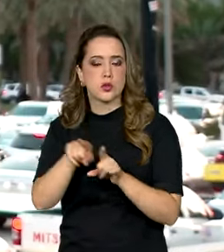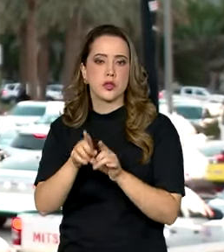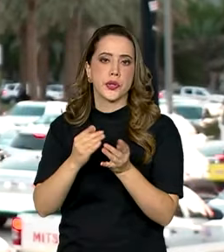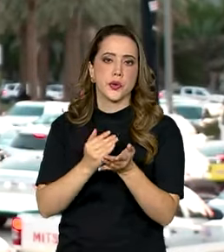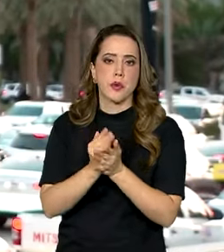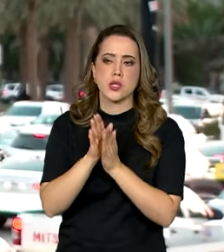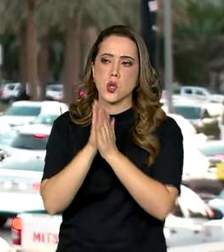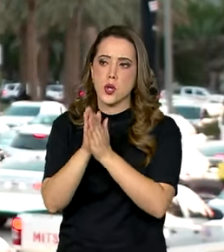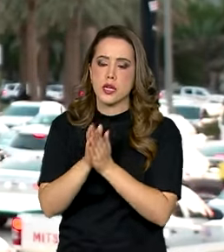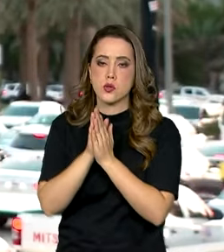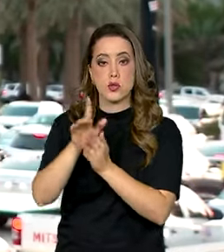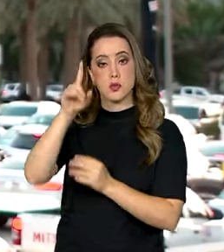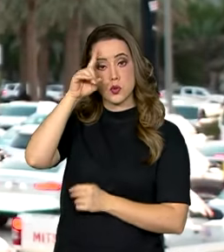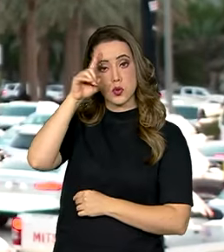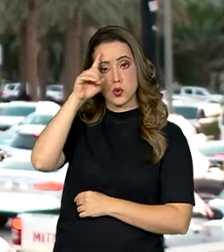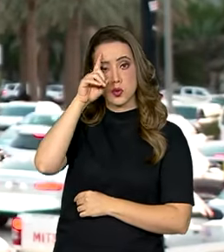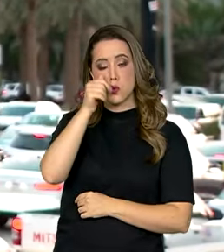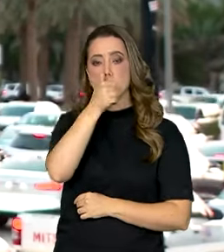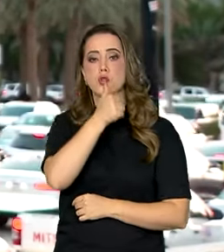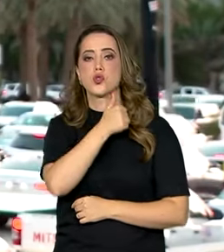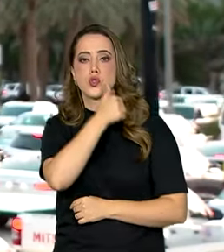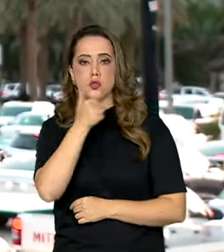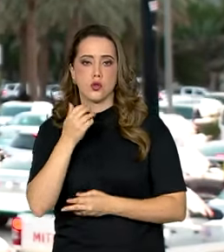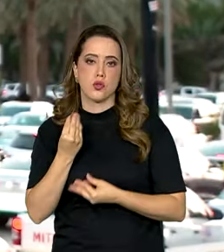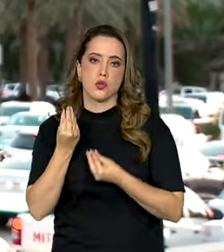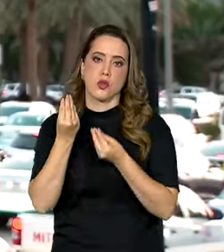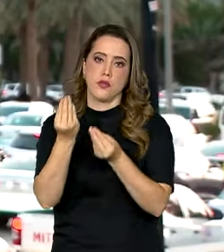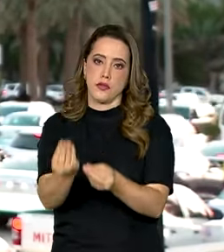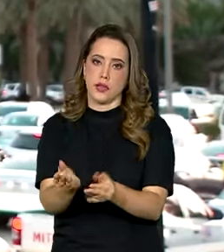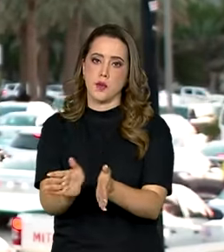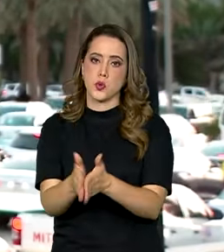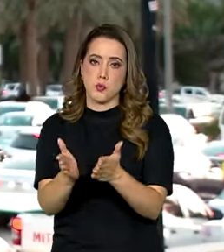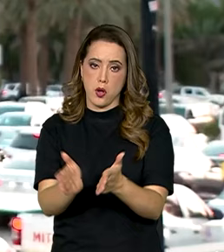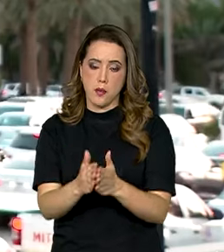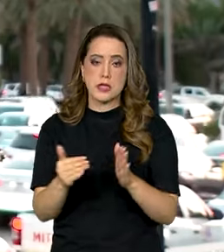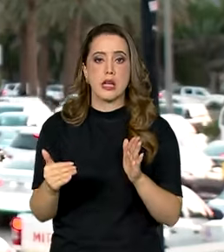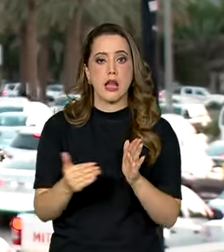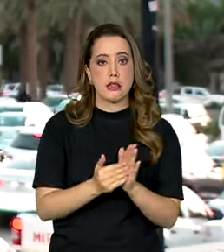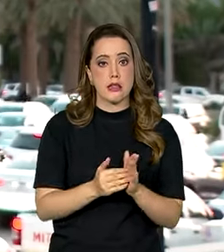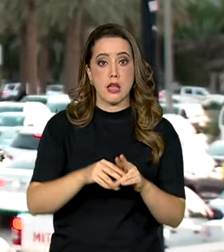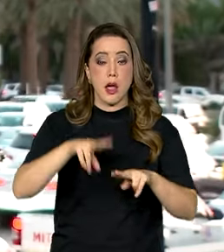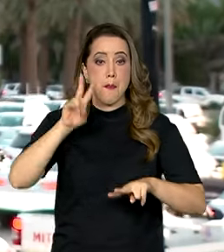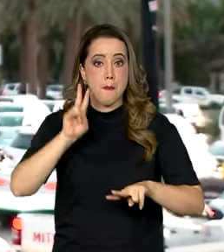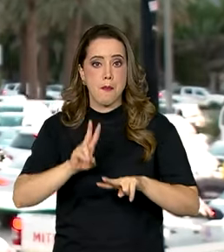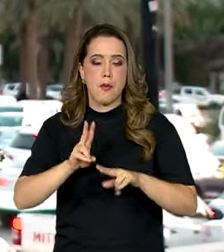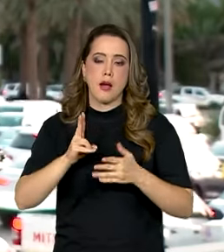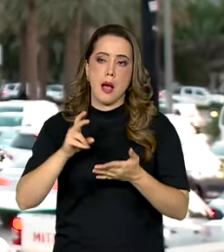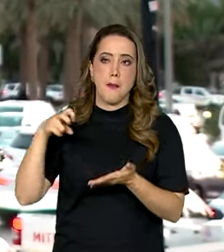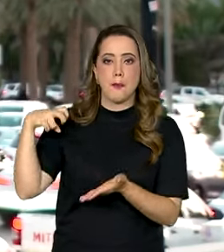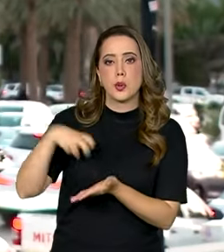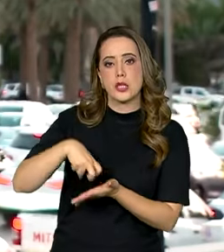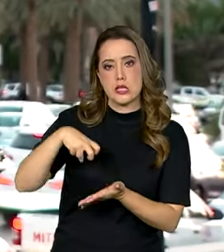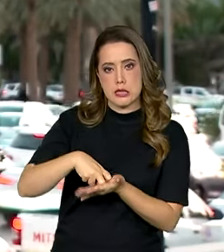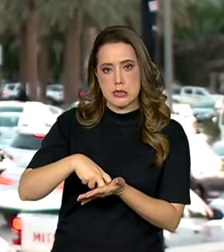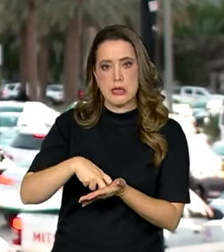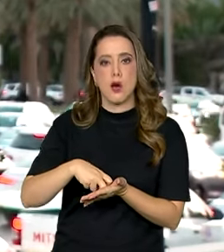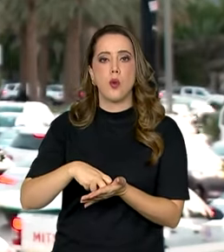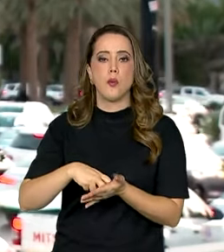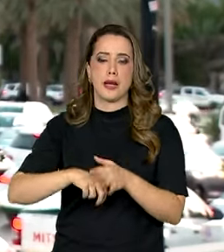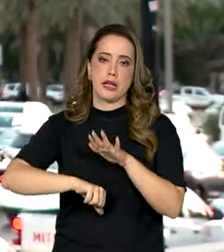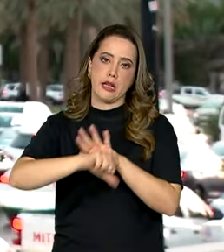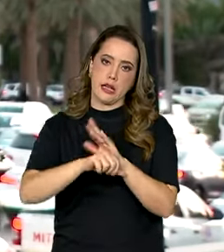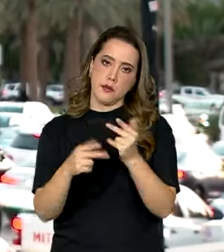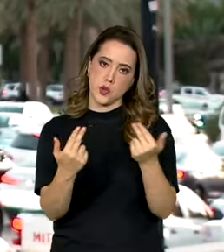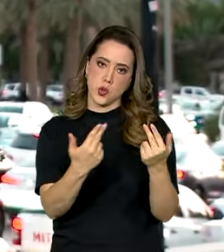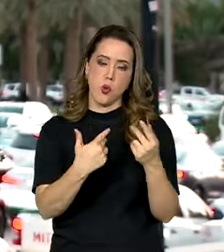desde orações diárias, jejum e doações para os pobres, até a punição severa para crimes como roubo, por exemplo.